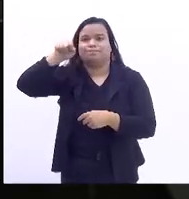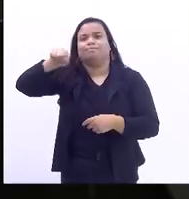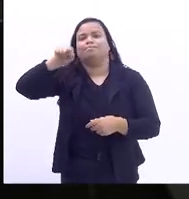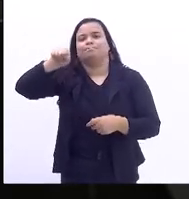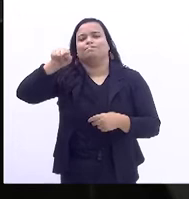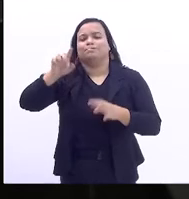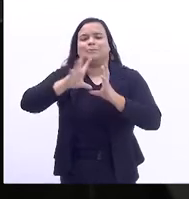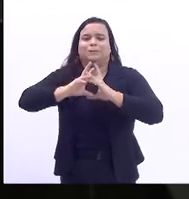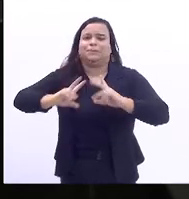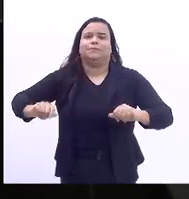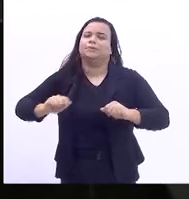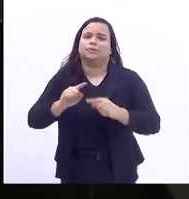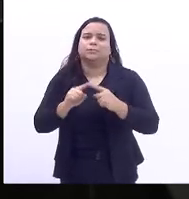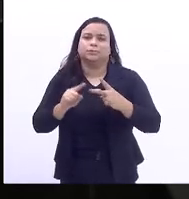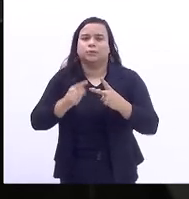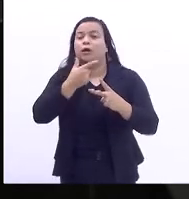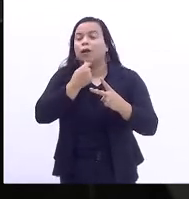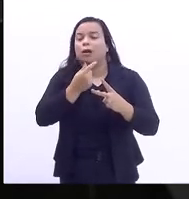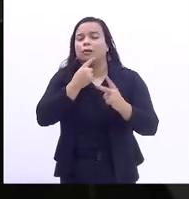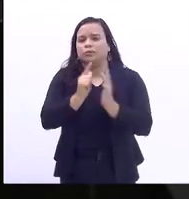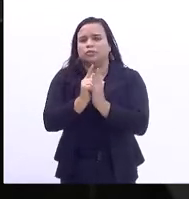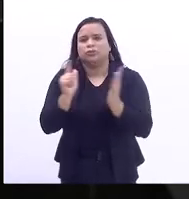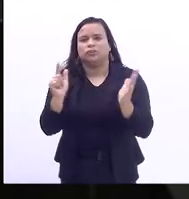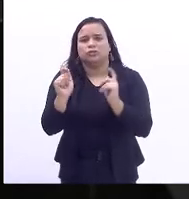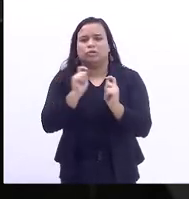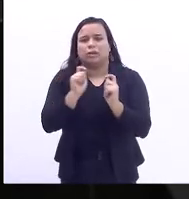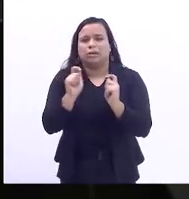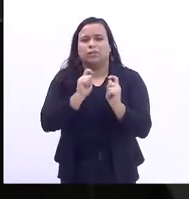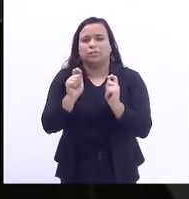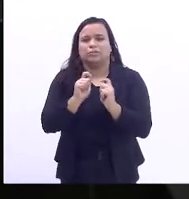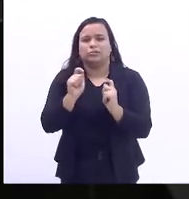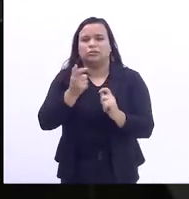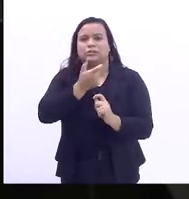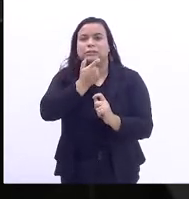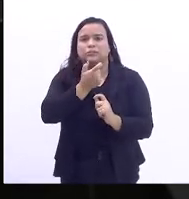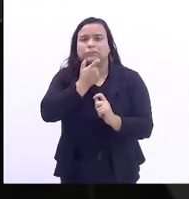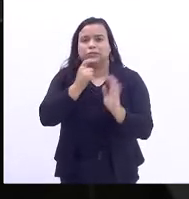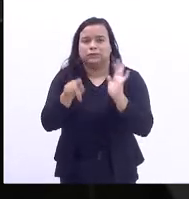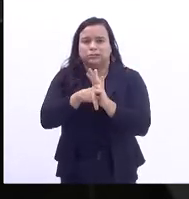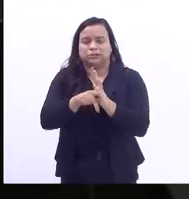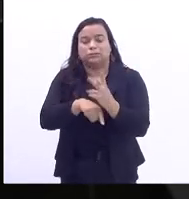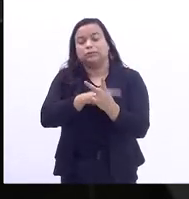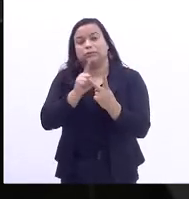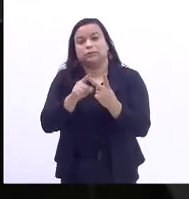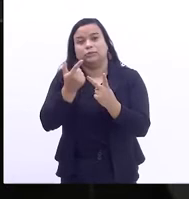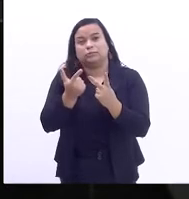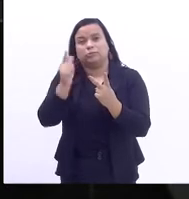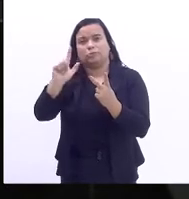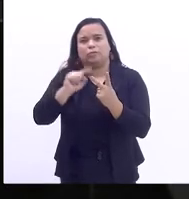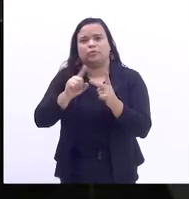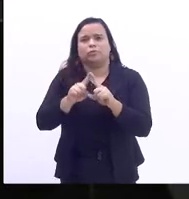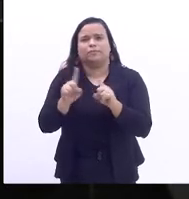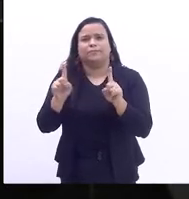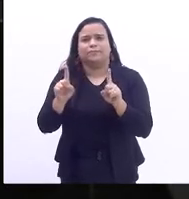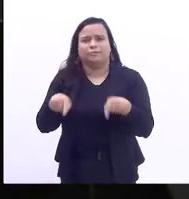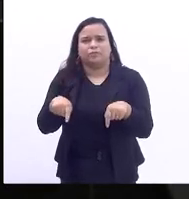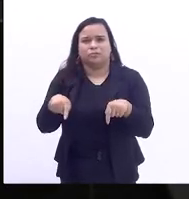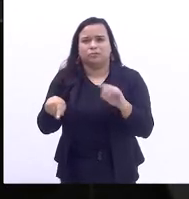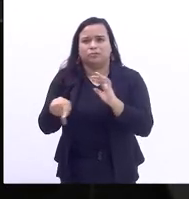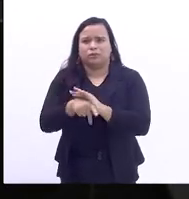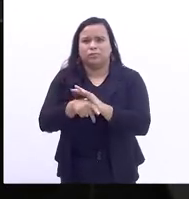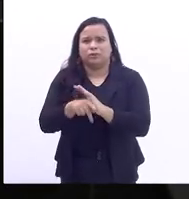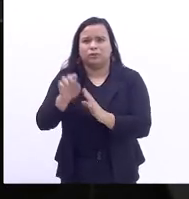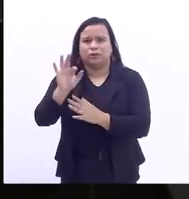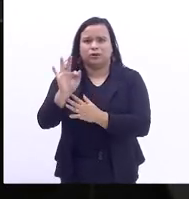sendo um jornalista inglês e outro, um funcionário da própria